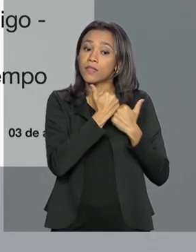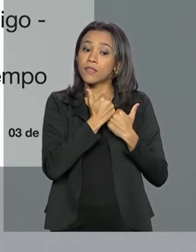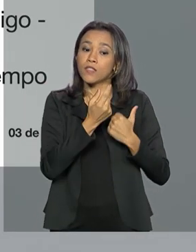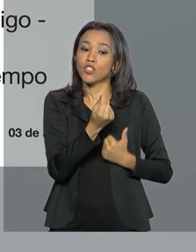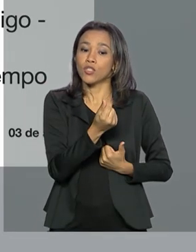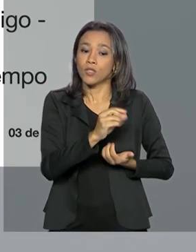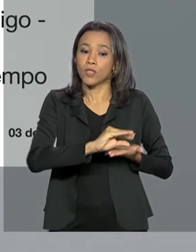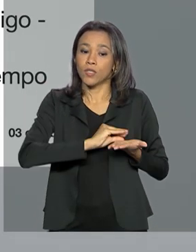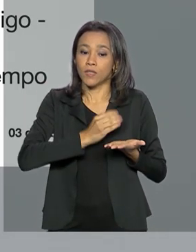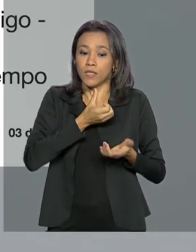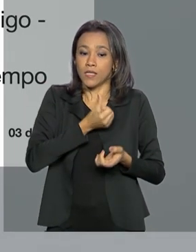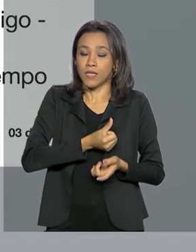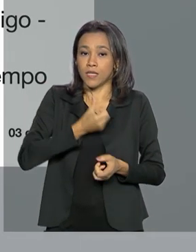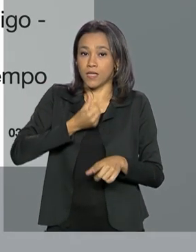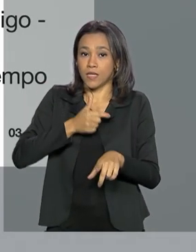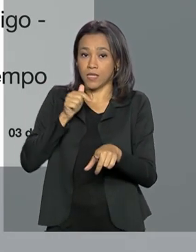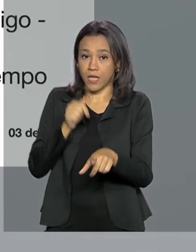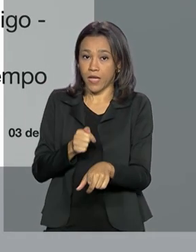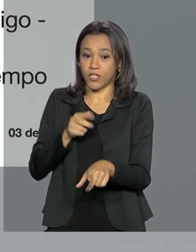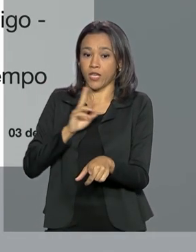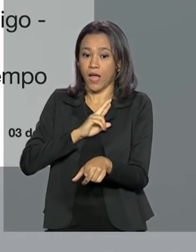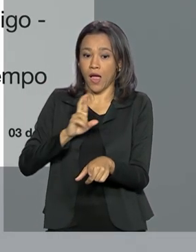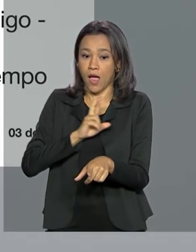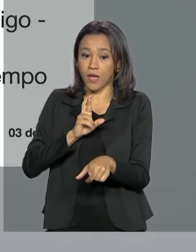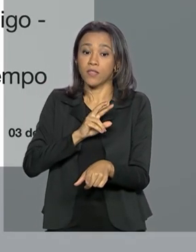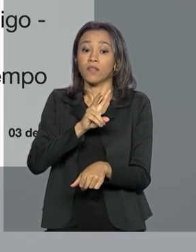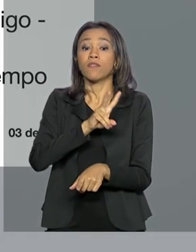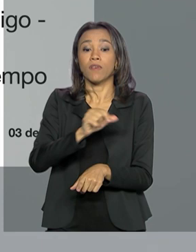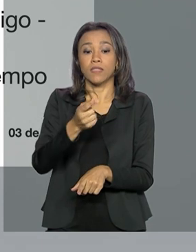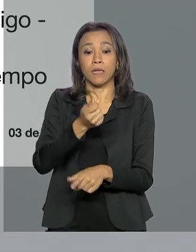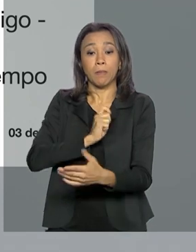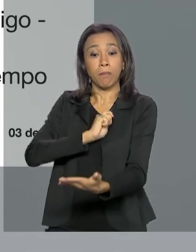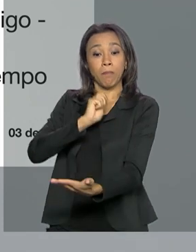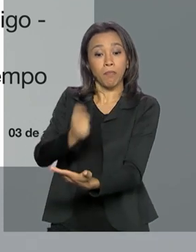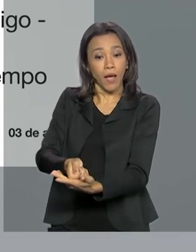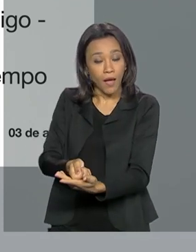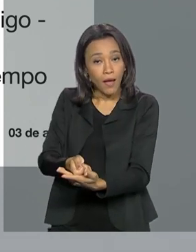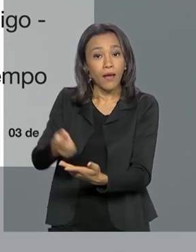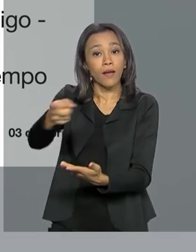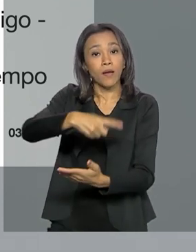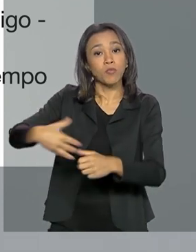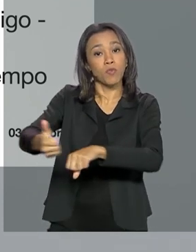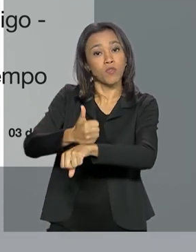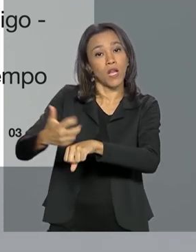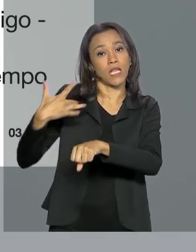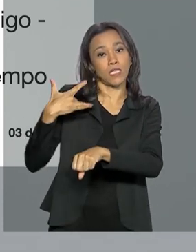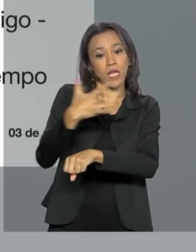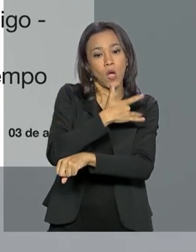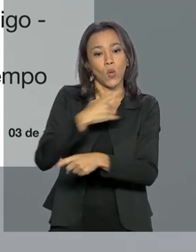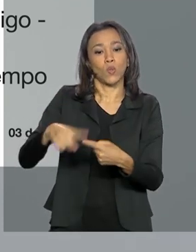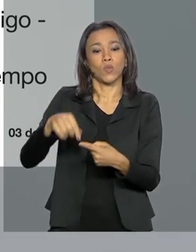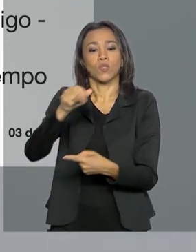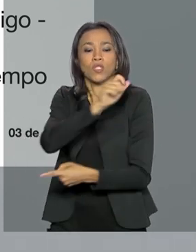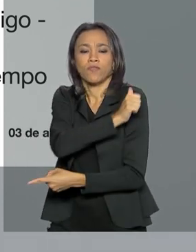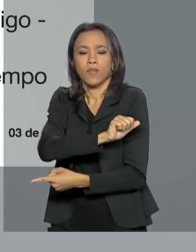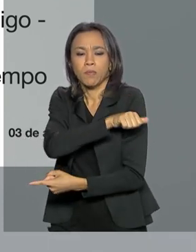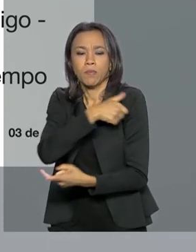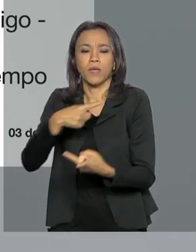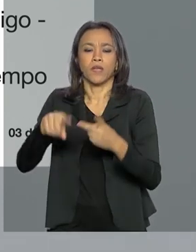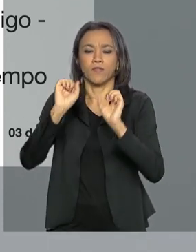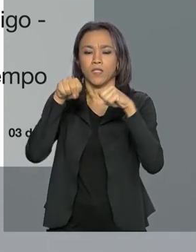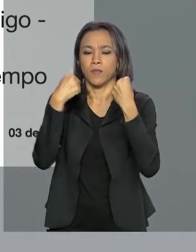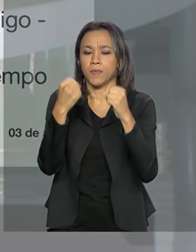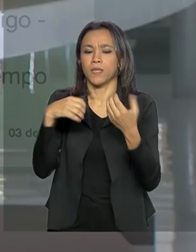667,00 que vai ser paga diretamente para os profissionais de saúde na área de medicina, enfermeiros, fisioterapeutas,